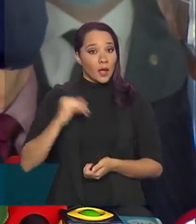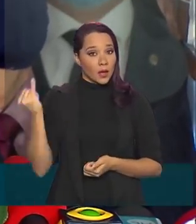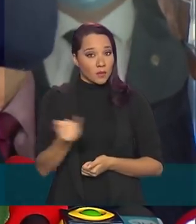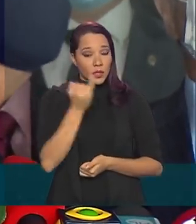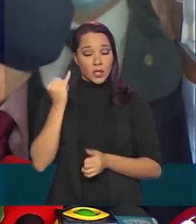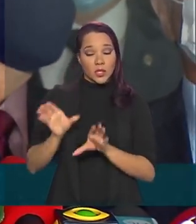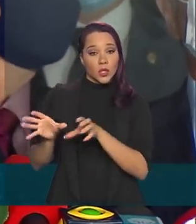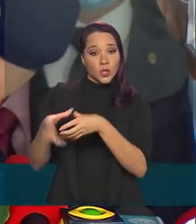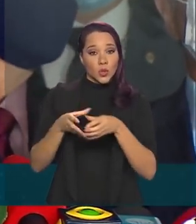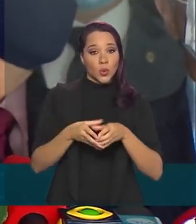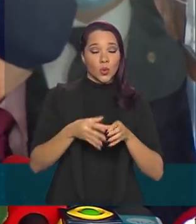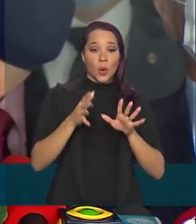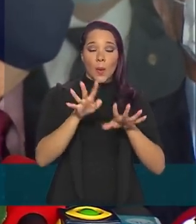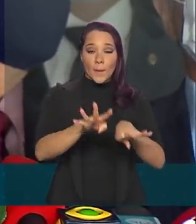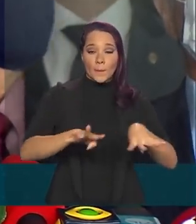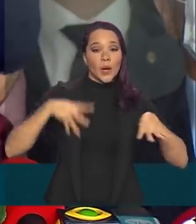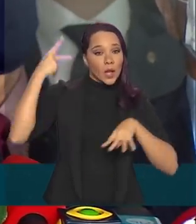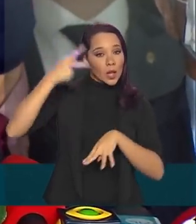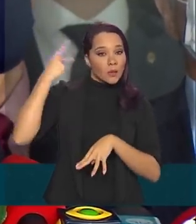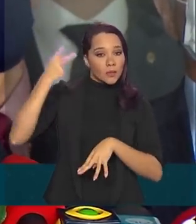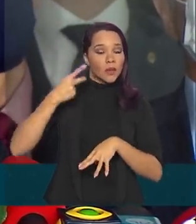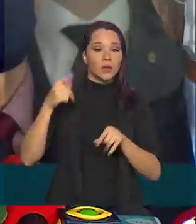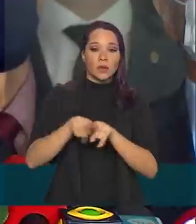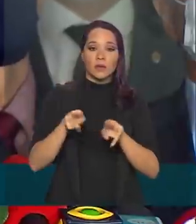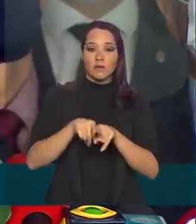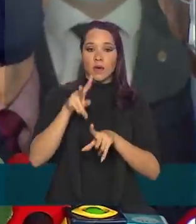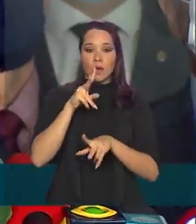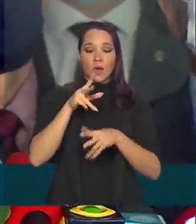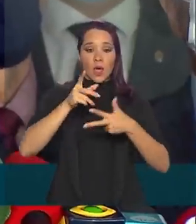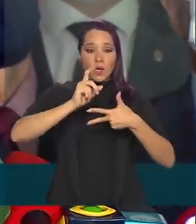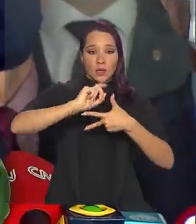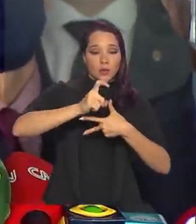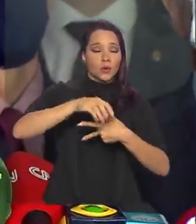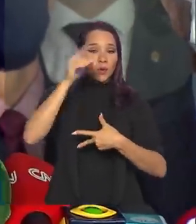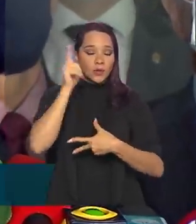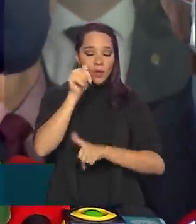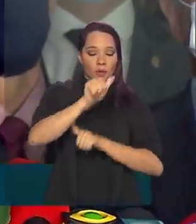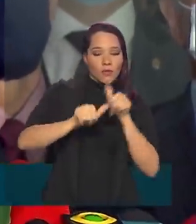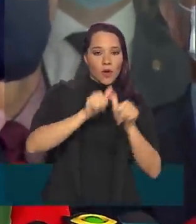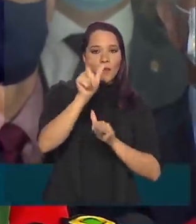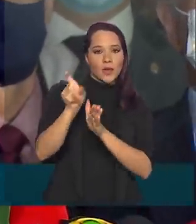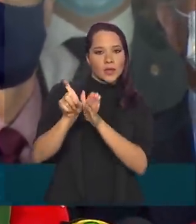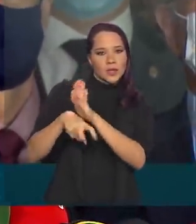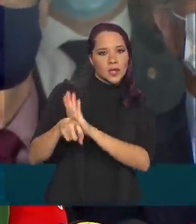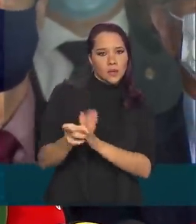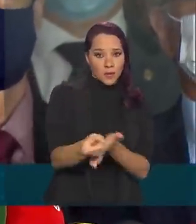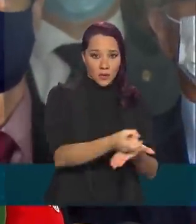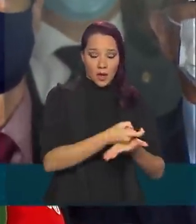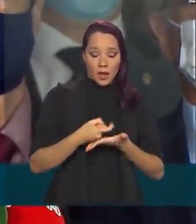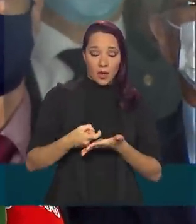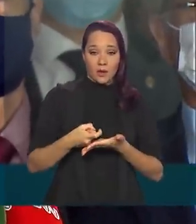conjunto, Parlamento e Poder Executivo, a gente possa avançar numa reforma tributária que, de fato,